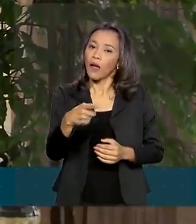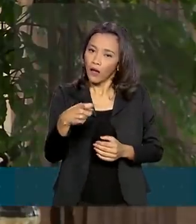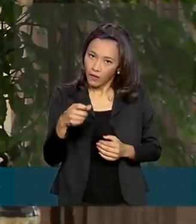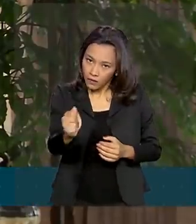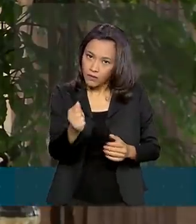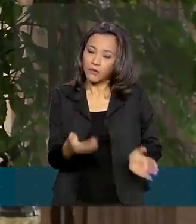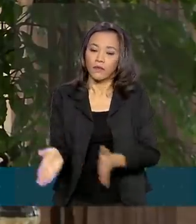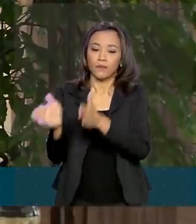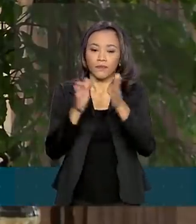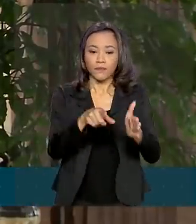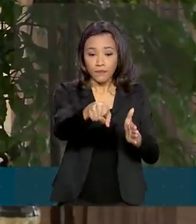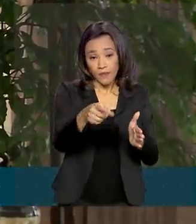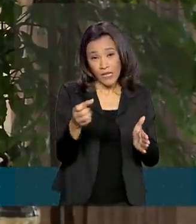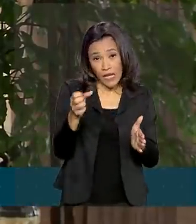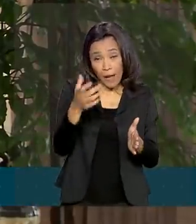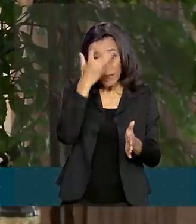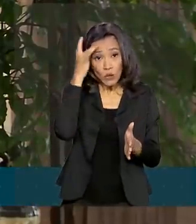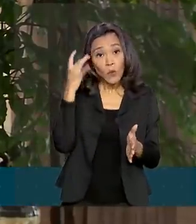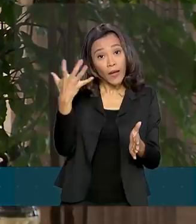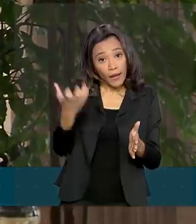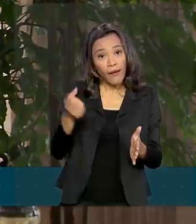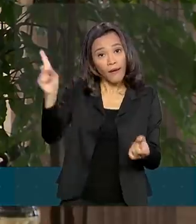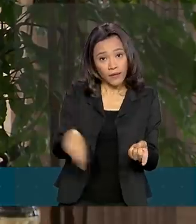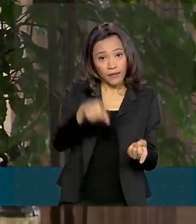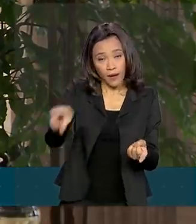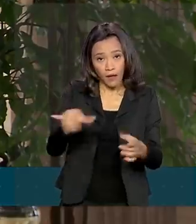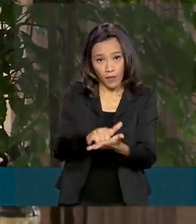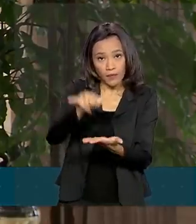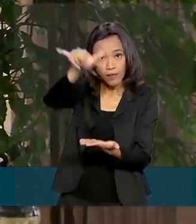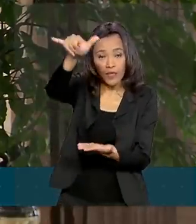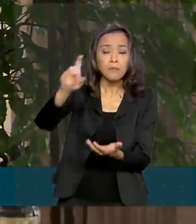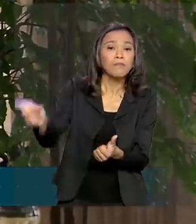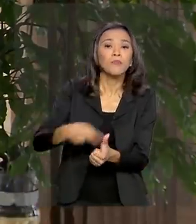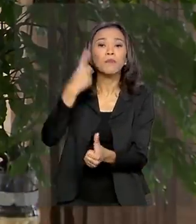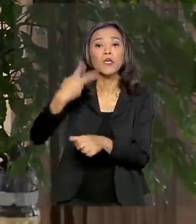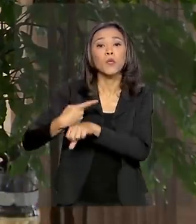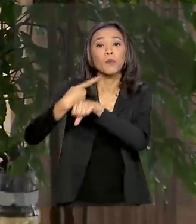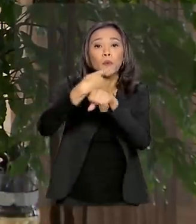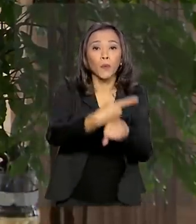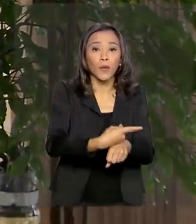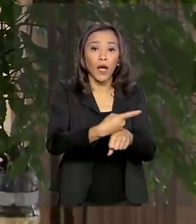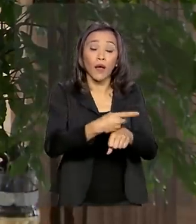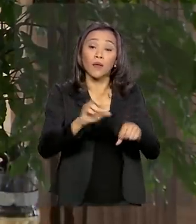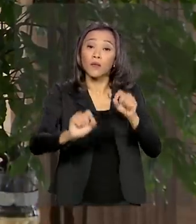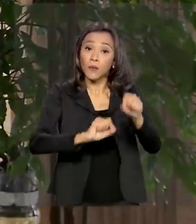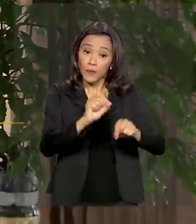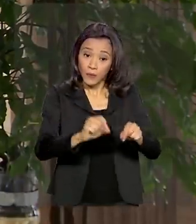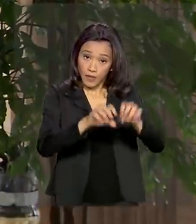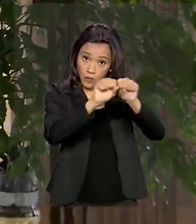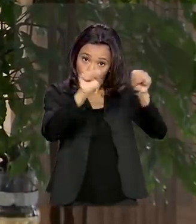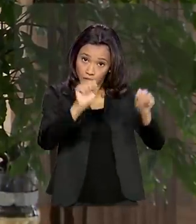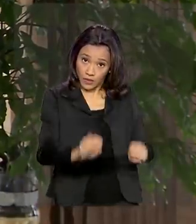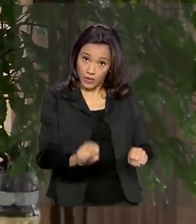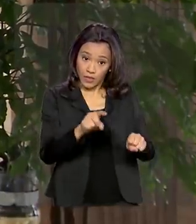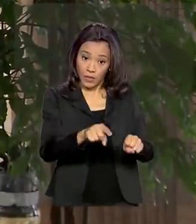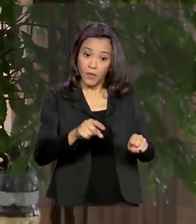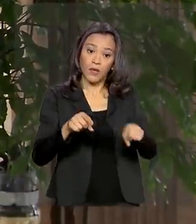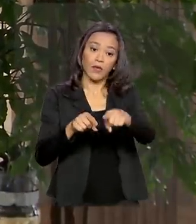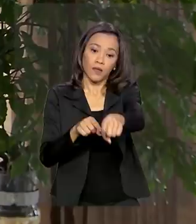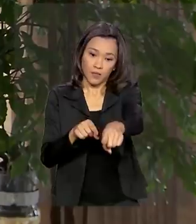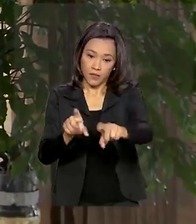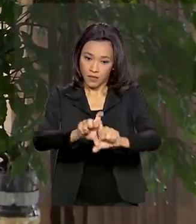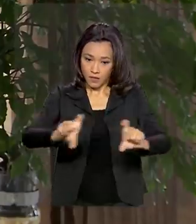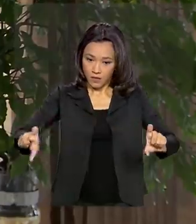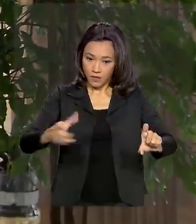em que o consumidor queira cancelar a sua passagem aérea é buscar primeiro a nossa plataforma consumidor.gov.br, que é a